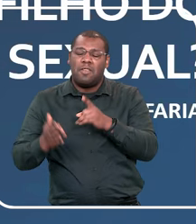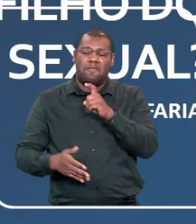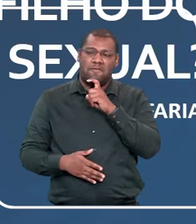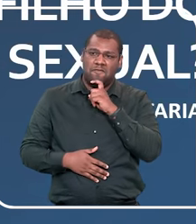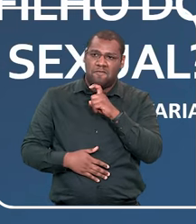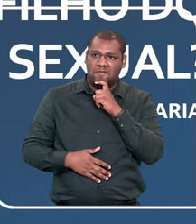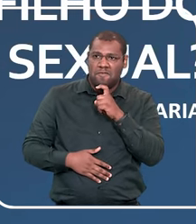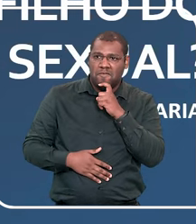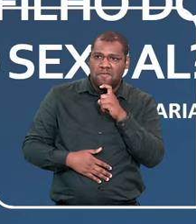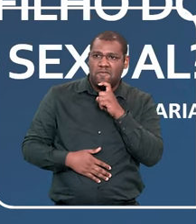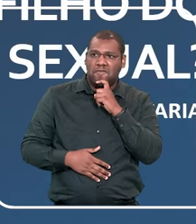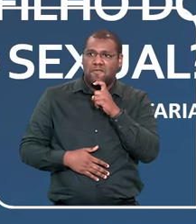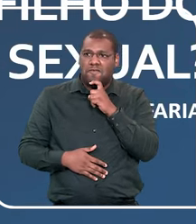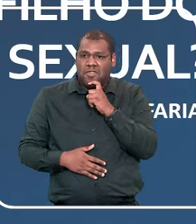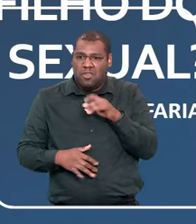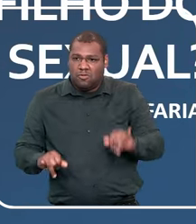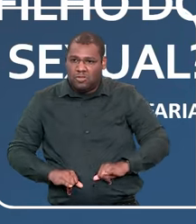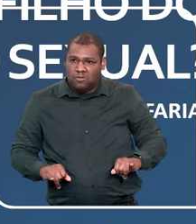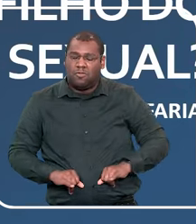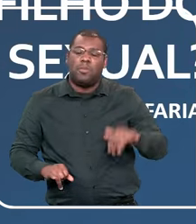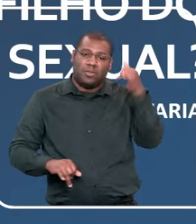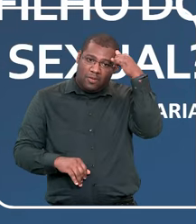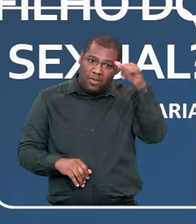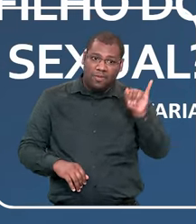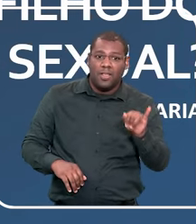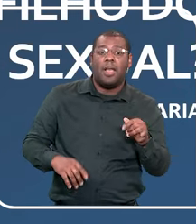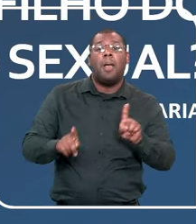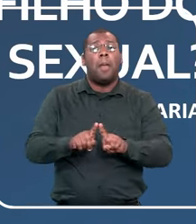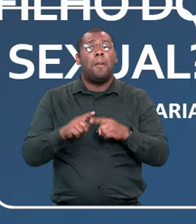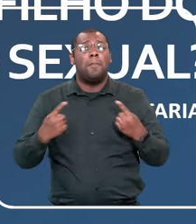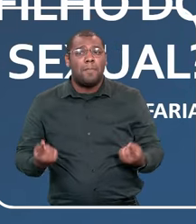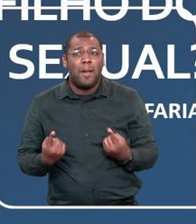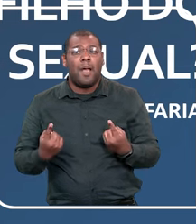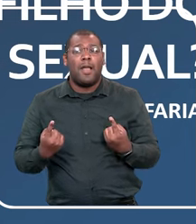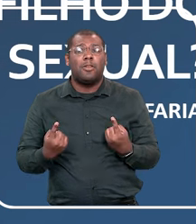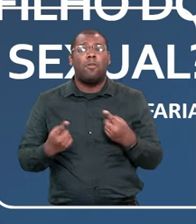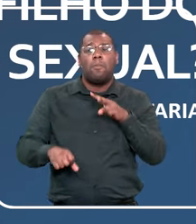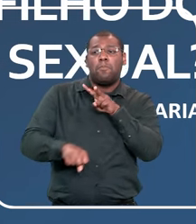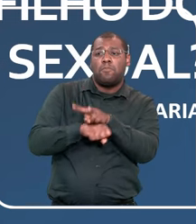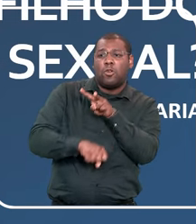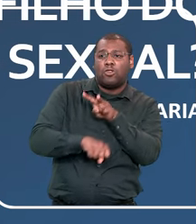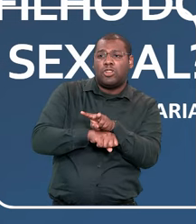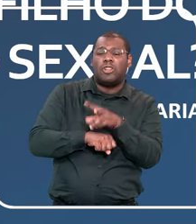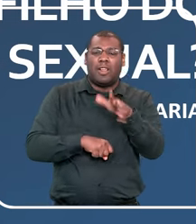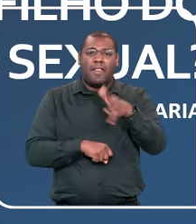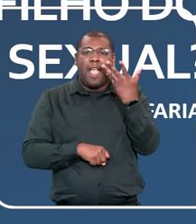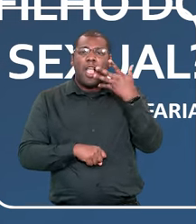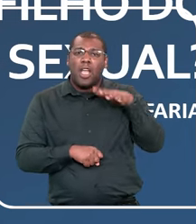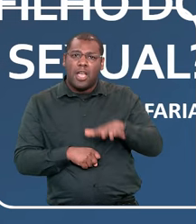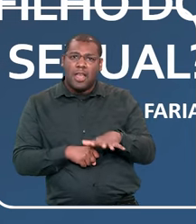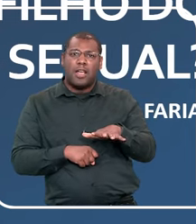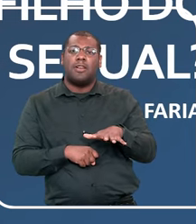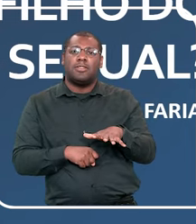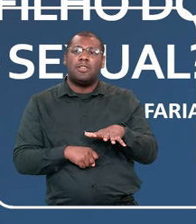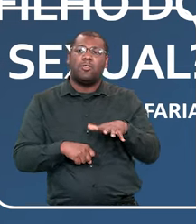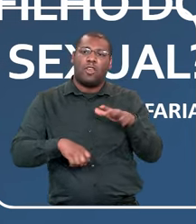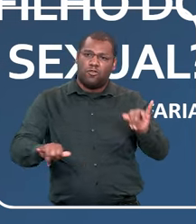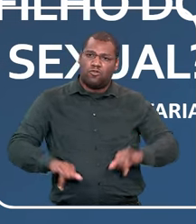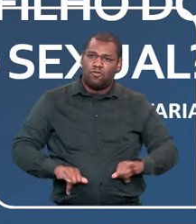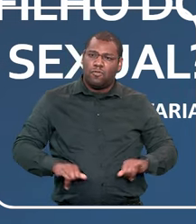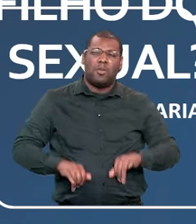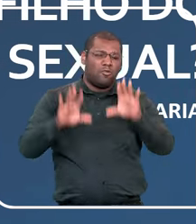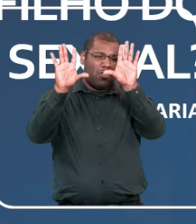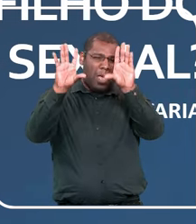porque a gente vem de uma sociedade historicamente difícil, um tema difícil de tratar, principalmente com as